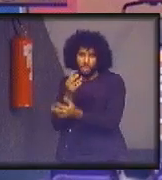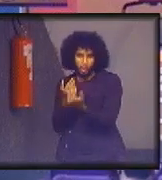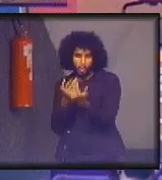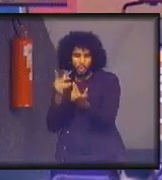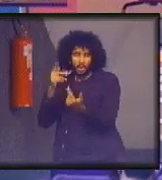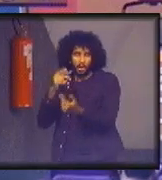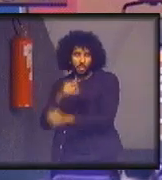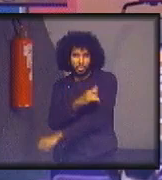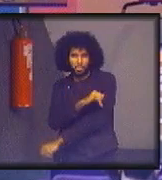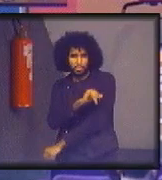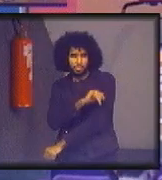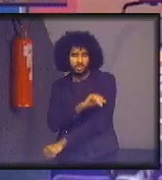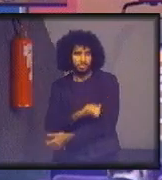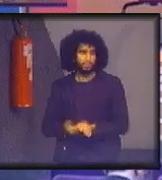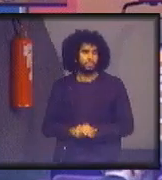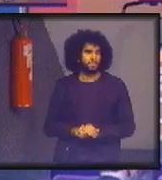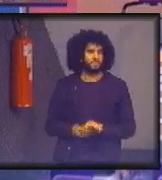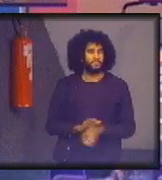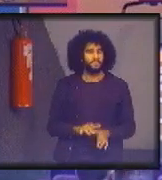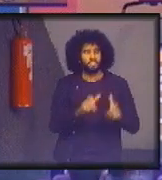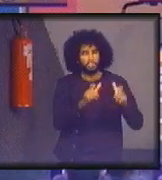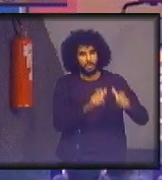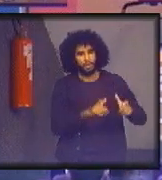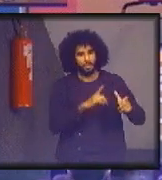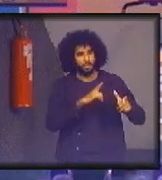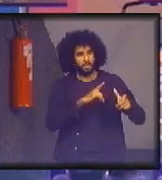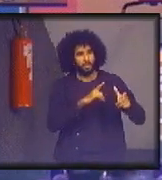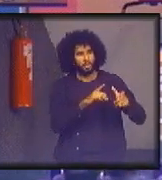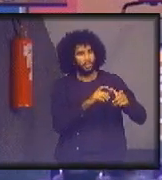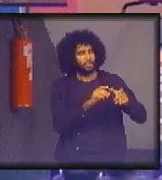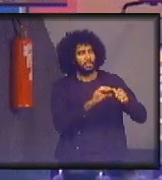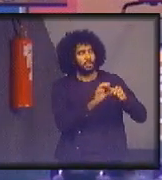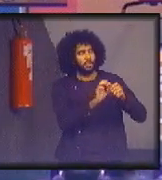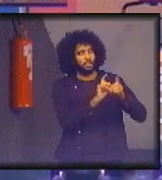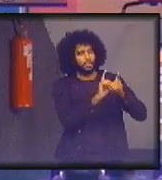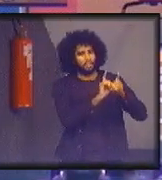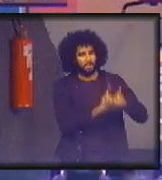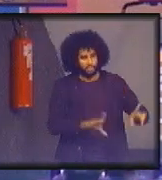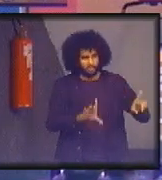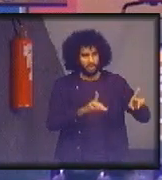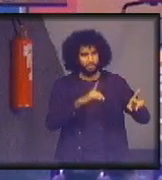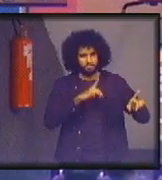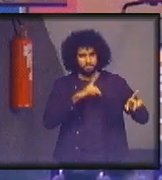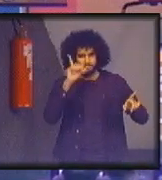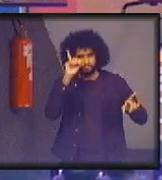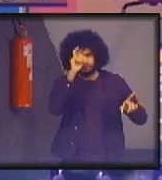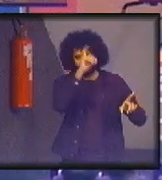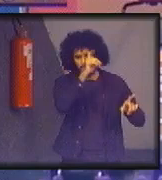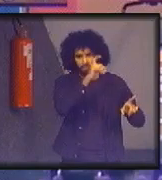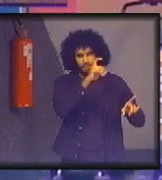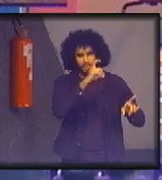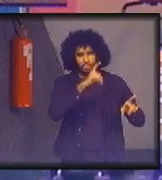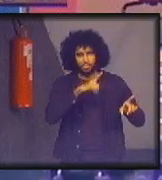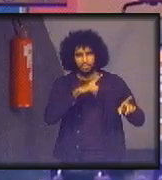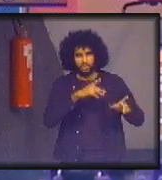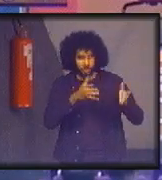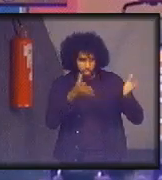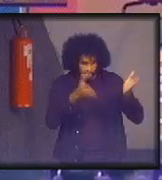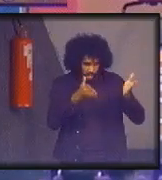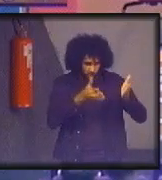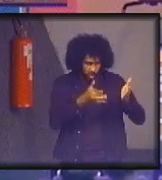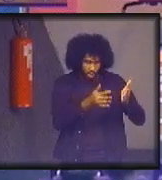quer dizer, na das democracias, nós temos muita dificuldade de colocar o médio e longo prazo no